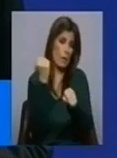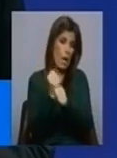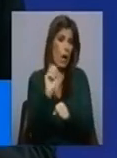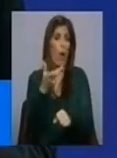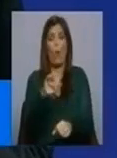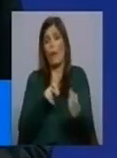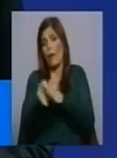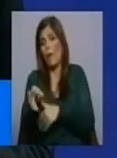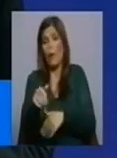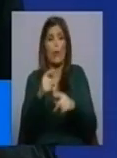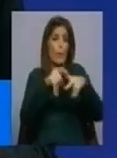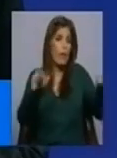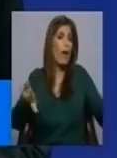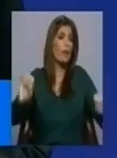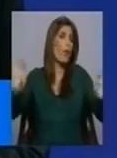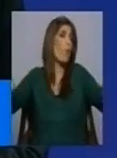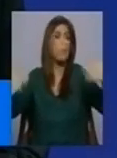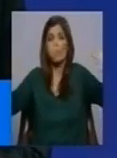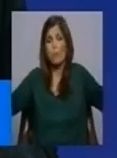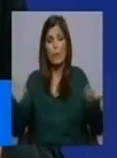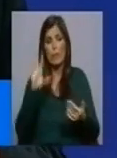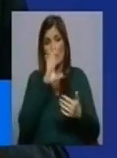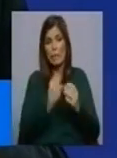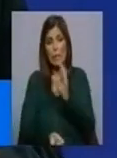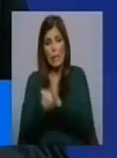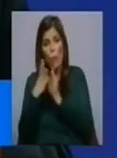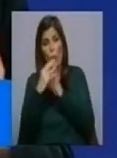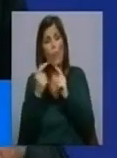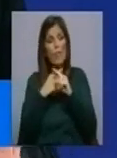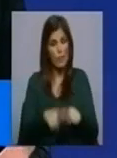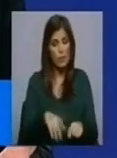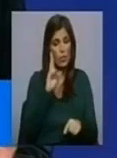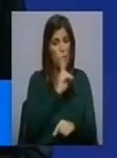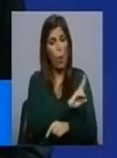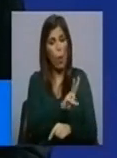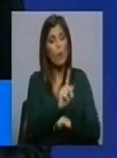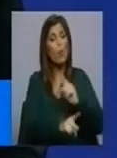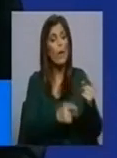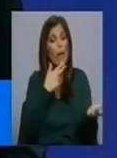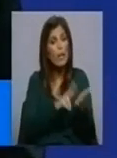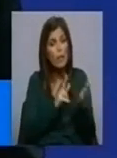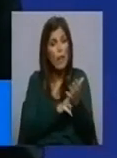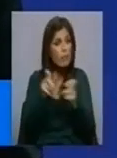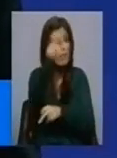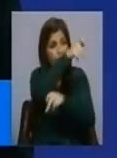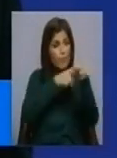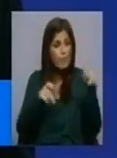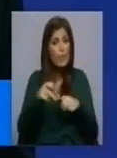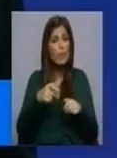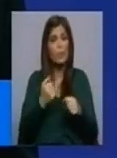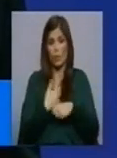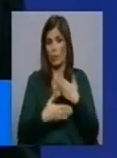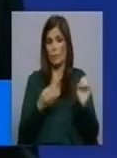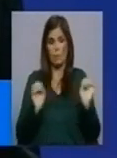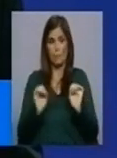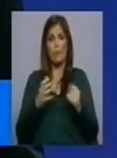se se criarem modelos diferentes que não olhem exatamente aquilo que é o universo das nossas deslocações, não funciona. Admitem ainda assim